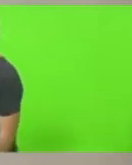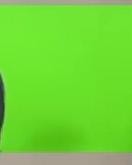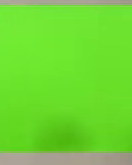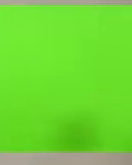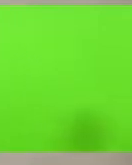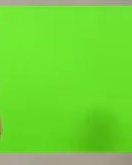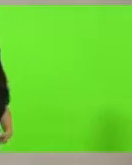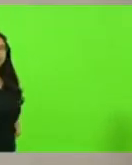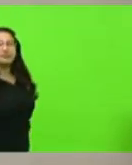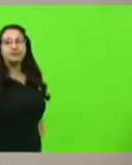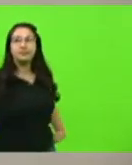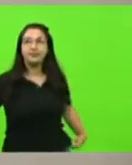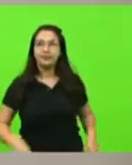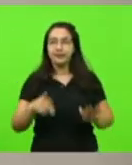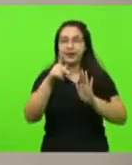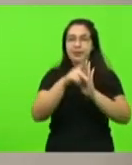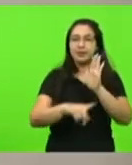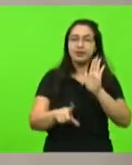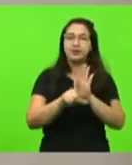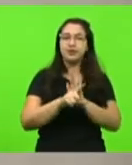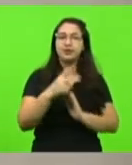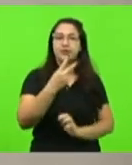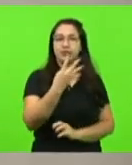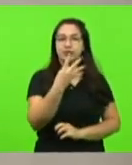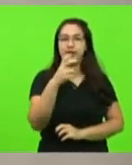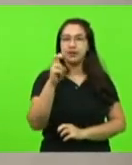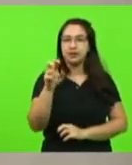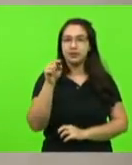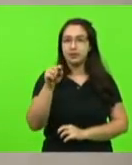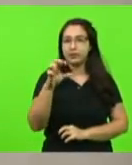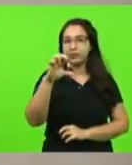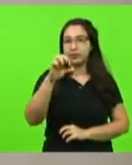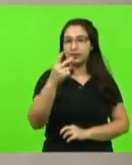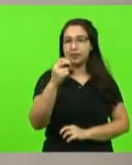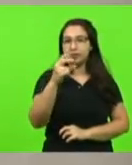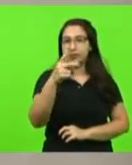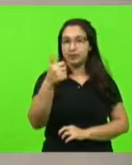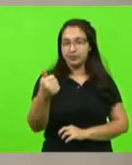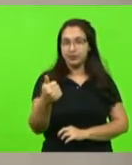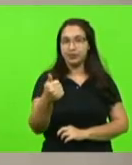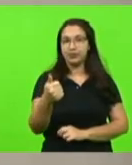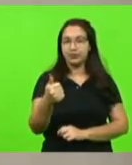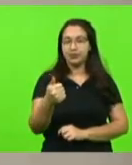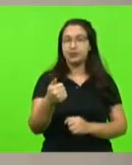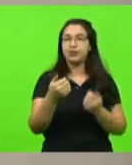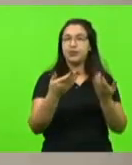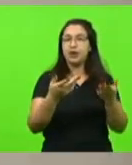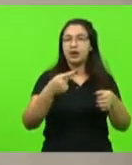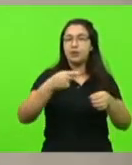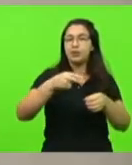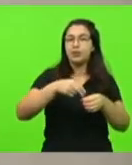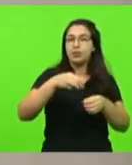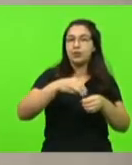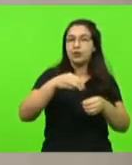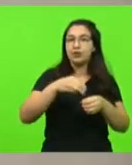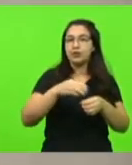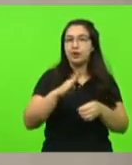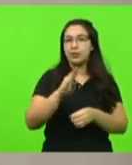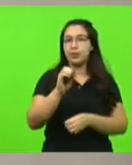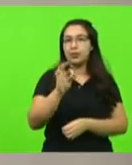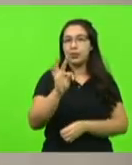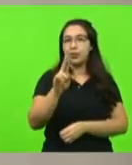redação final do projeto de lei 245.9.2021, autoriza a sessão de imóvel no município de Botuverá.